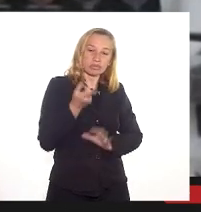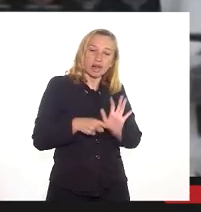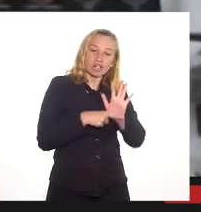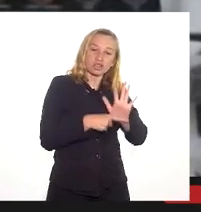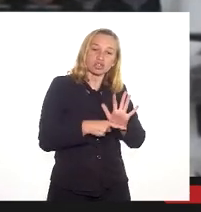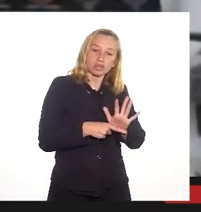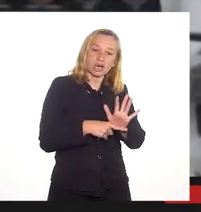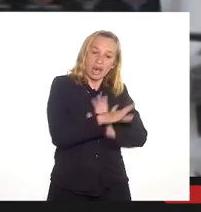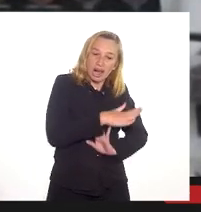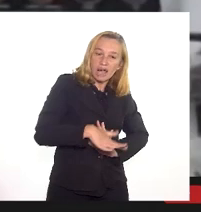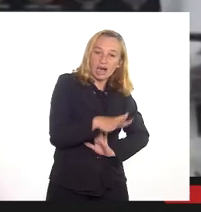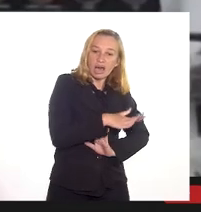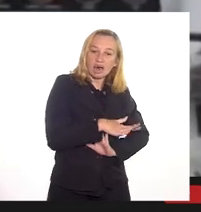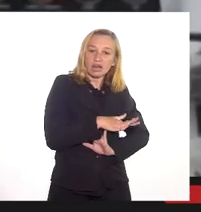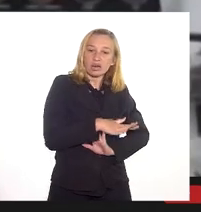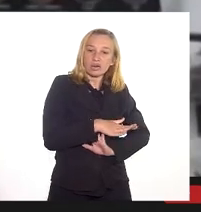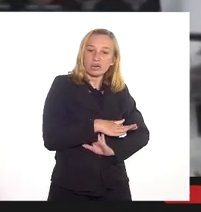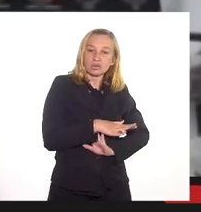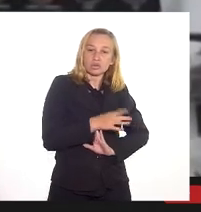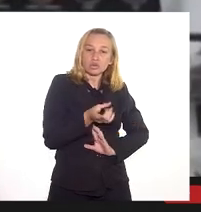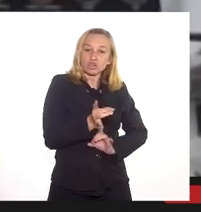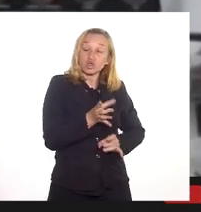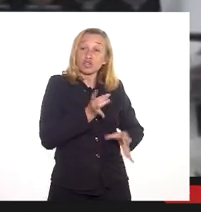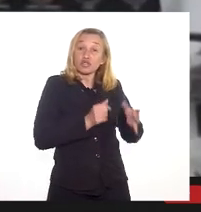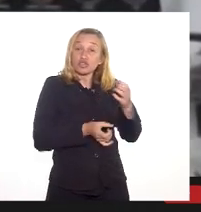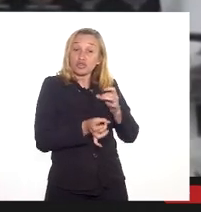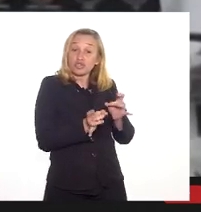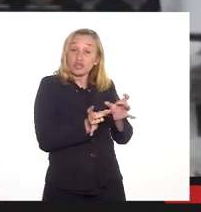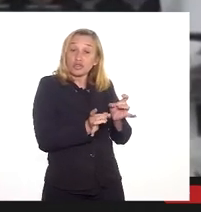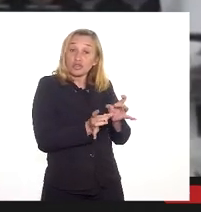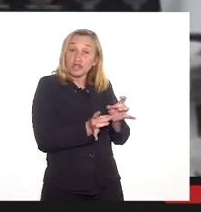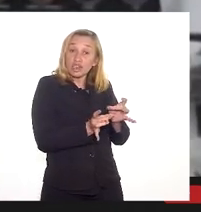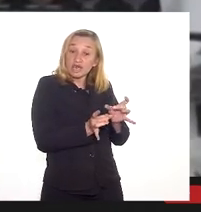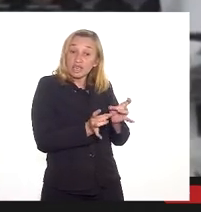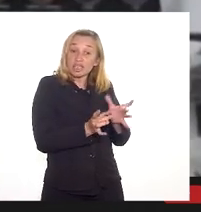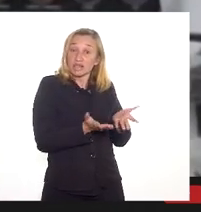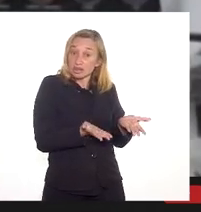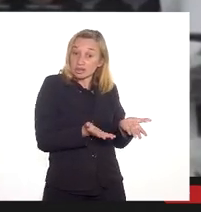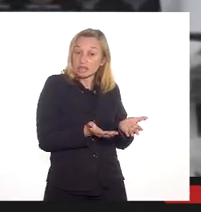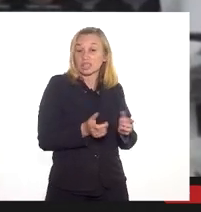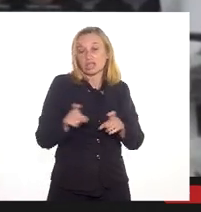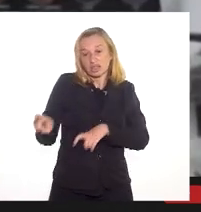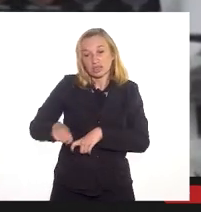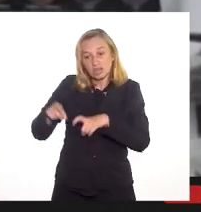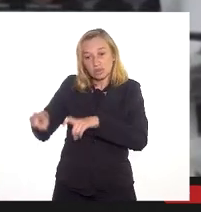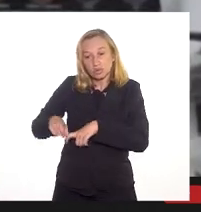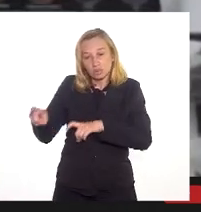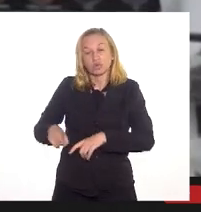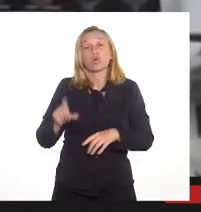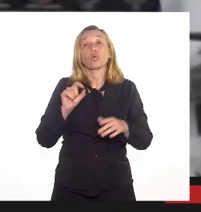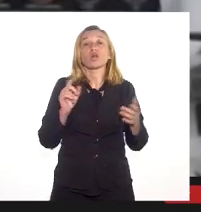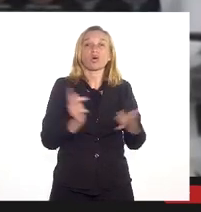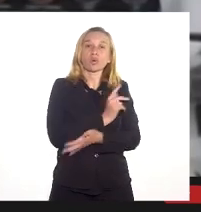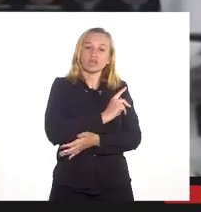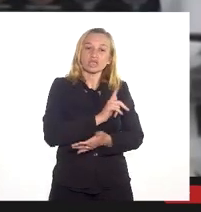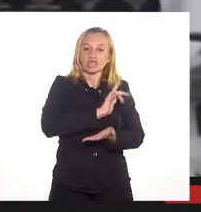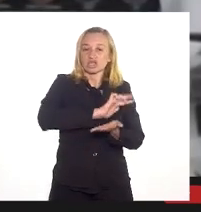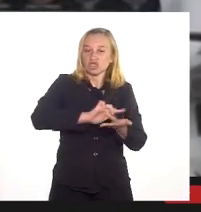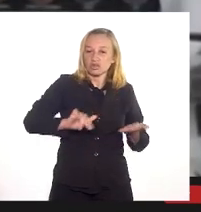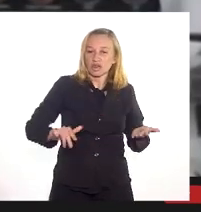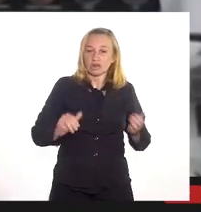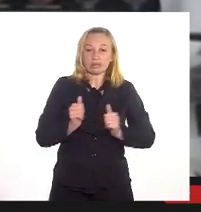o setor de comércio, né, esse setor de agricultura, e aí o que acontece? Diversos